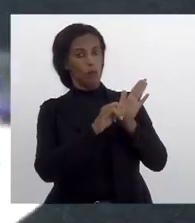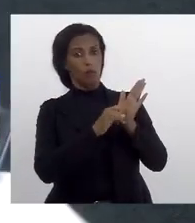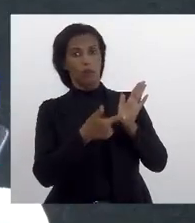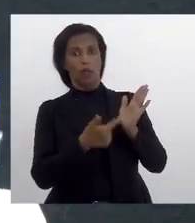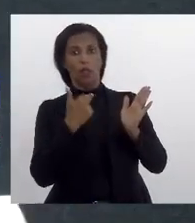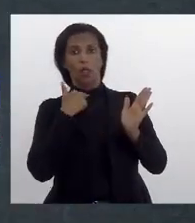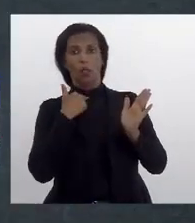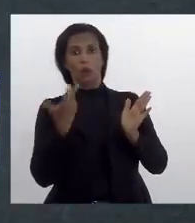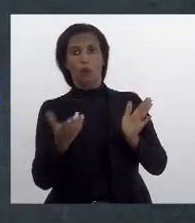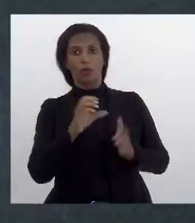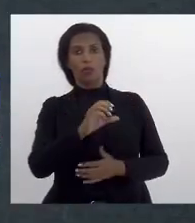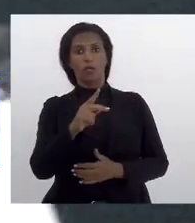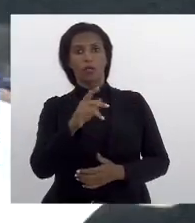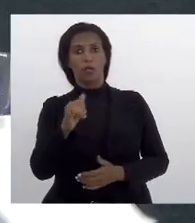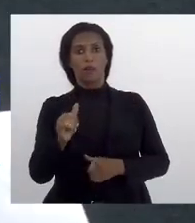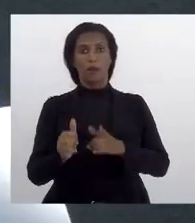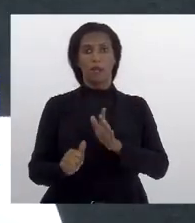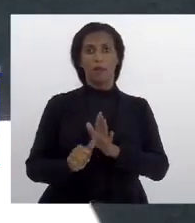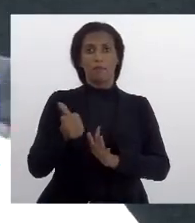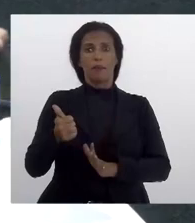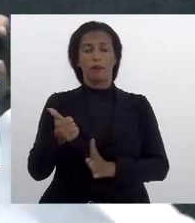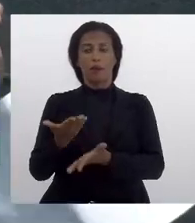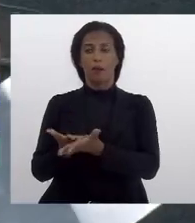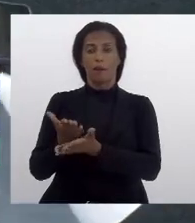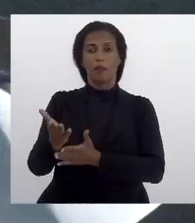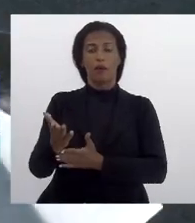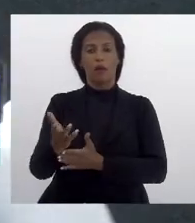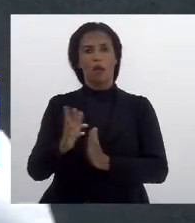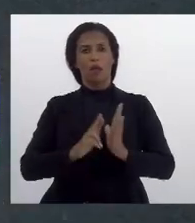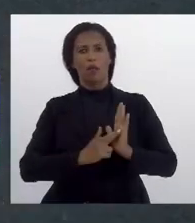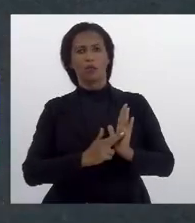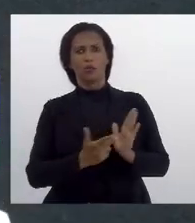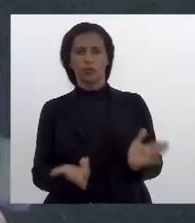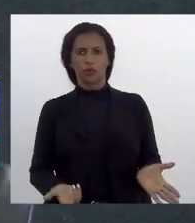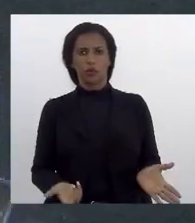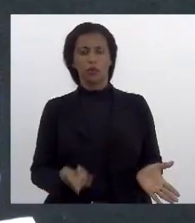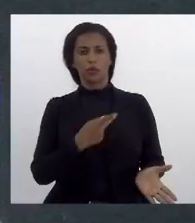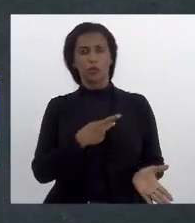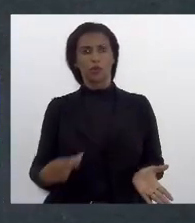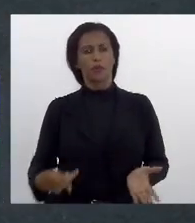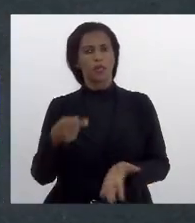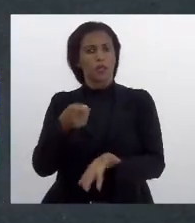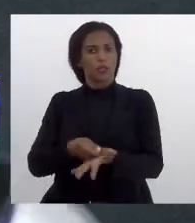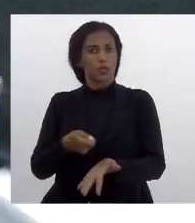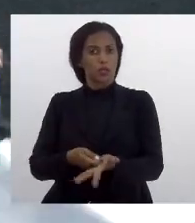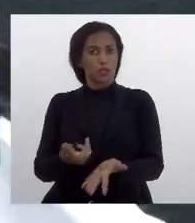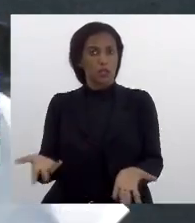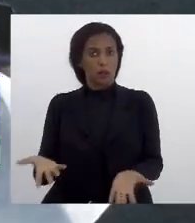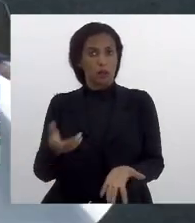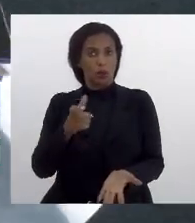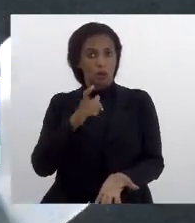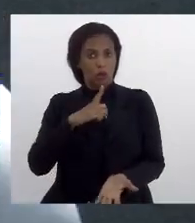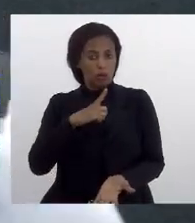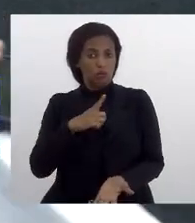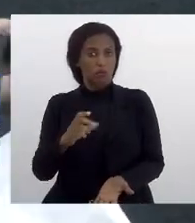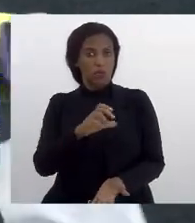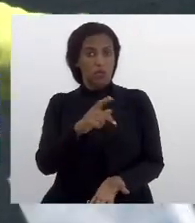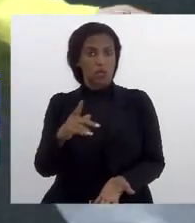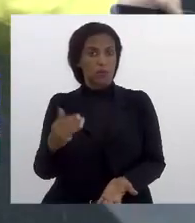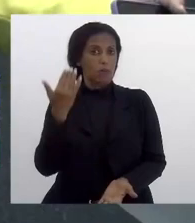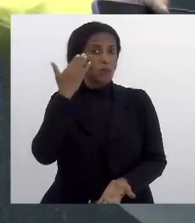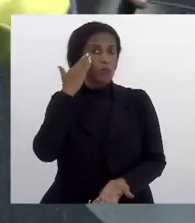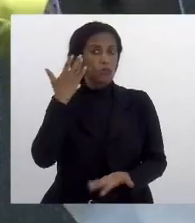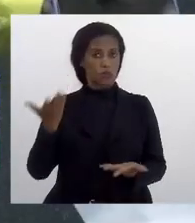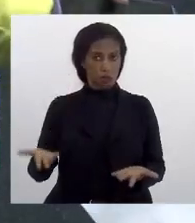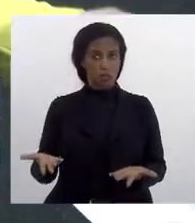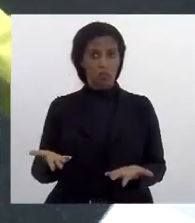CPI não pode ser instalada porque primeiro aprovar um projeto de resolução que o presidente determinou que está lá da CPI então eu preciso entender